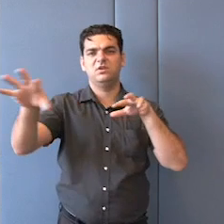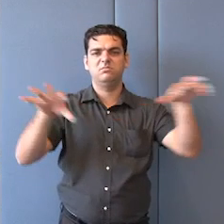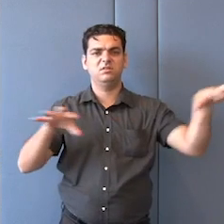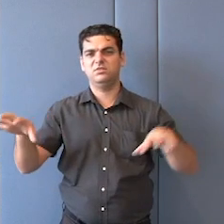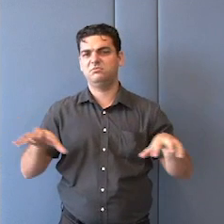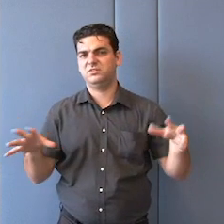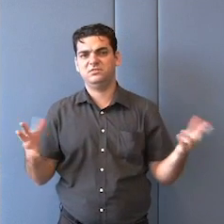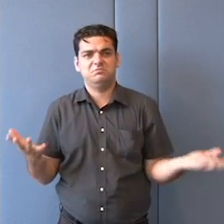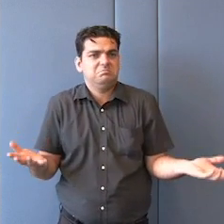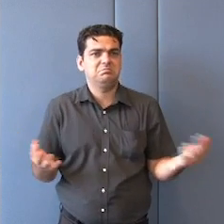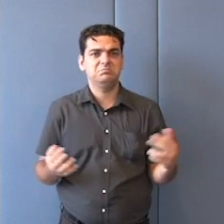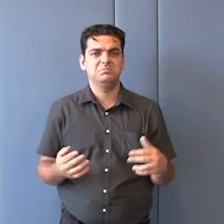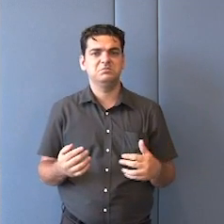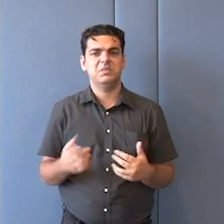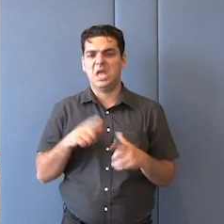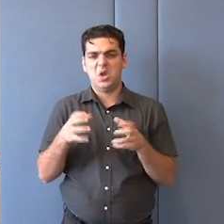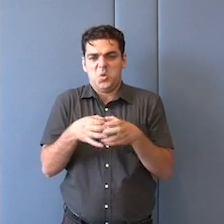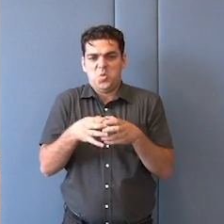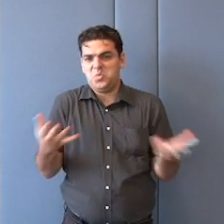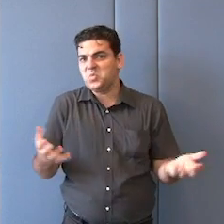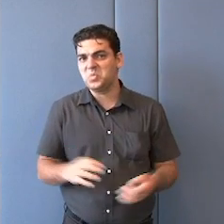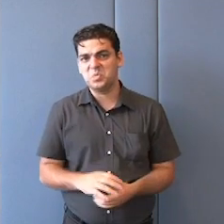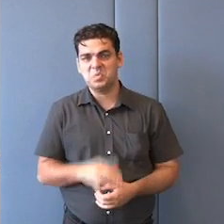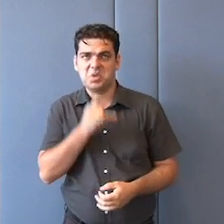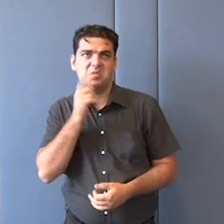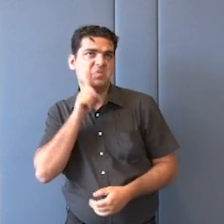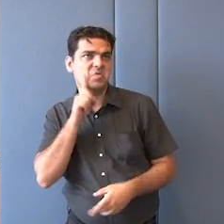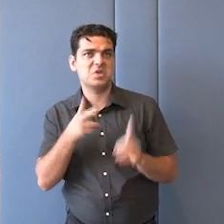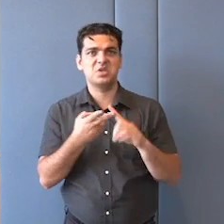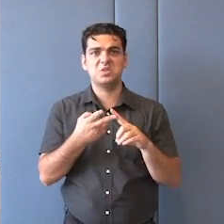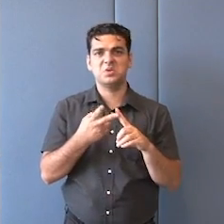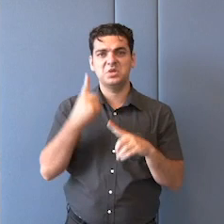Estados Unidos, China, Rússia, Índia, Japão,